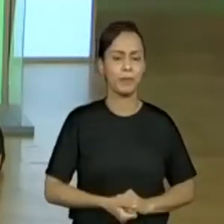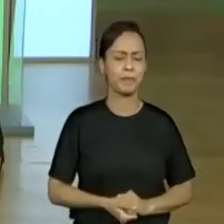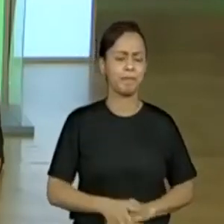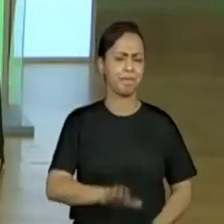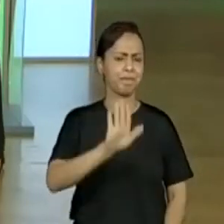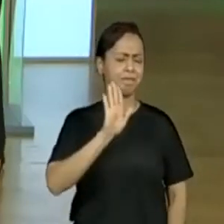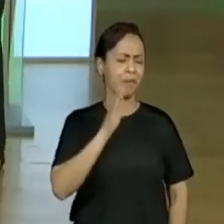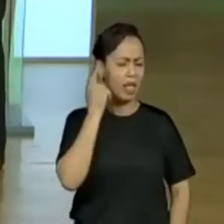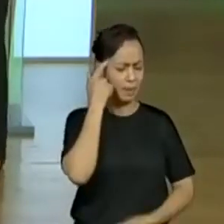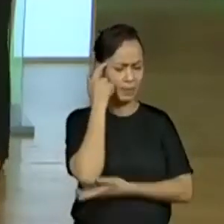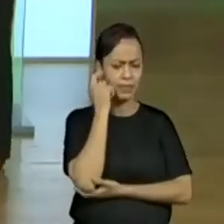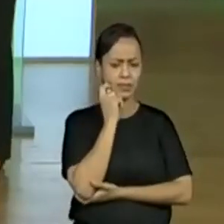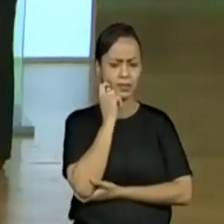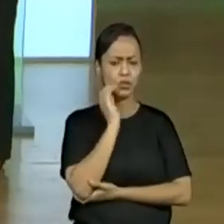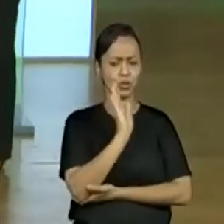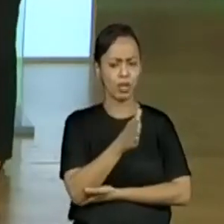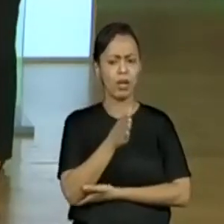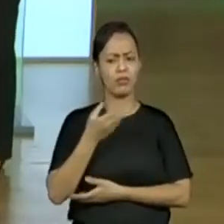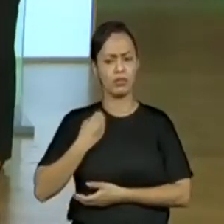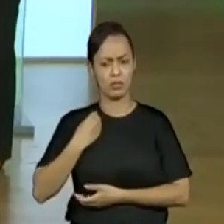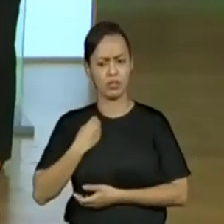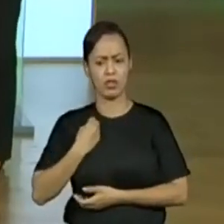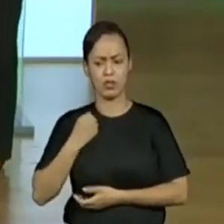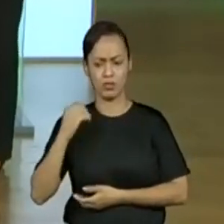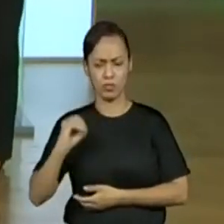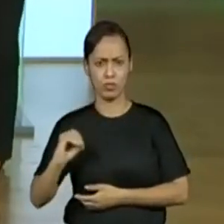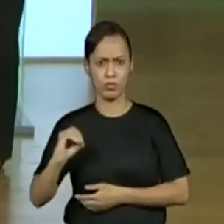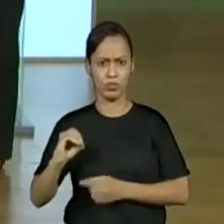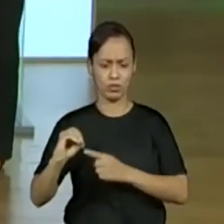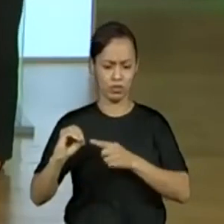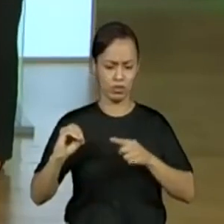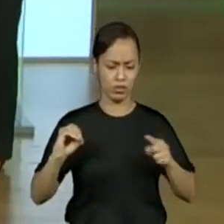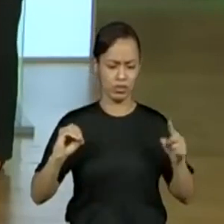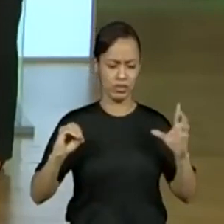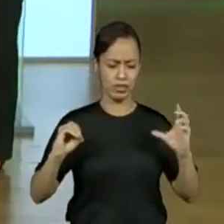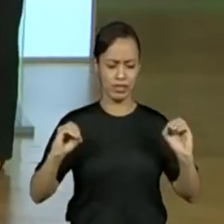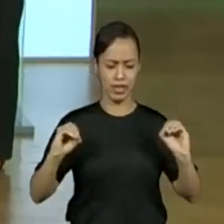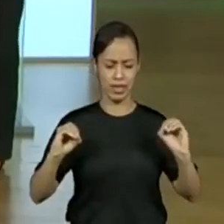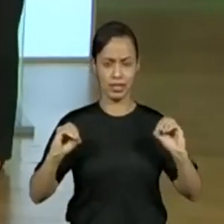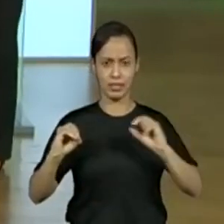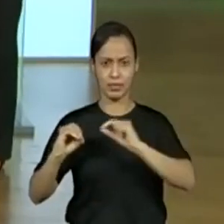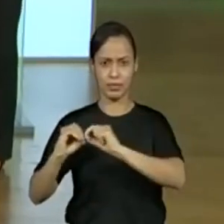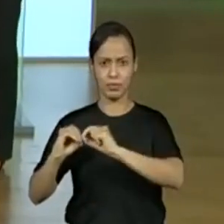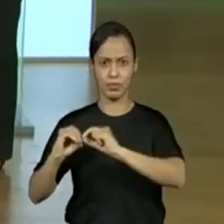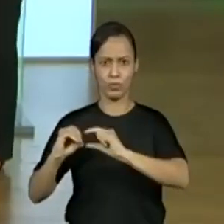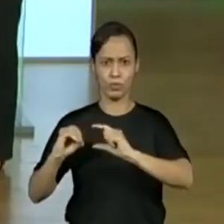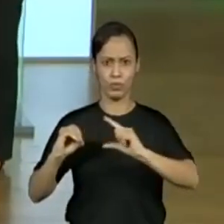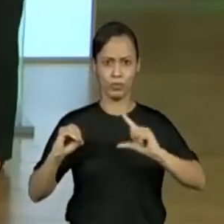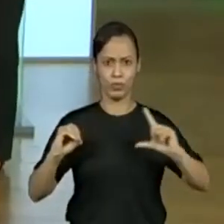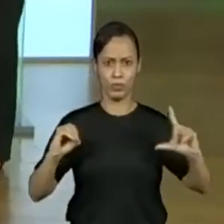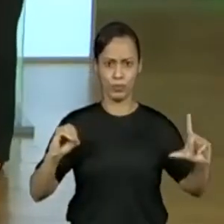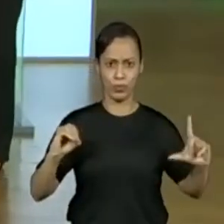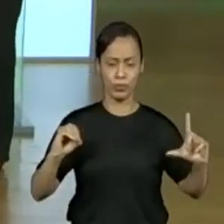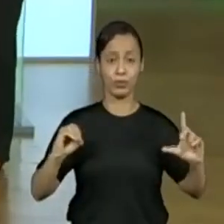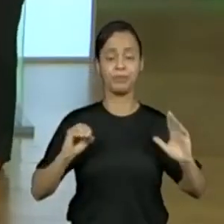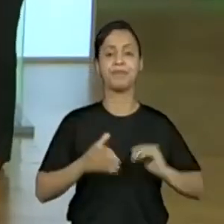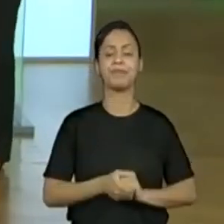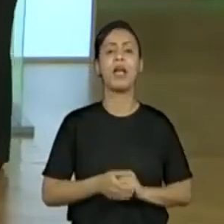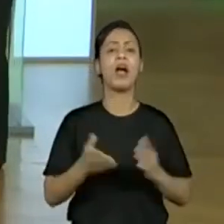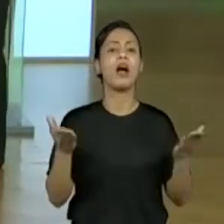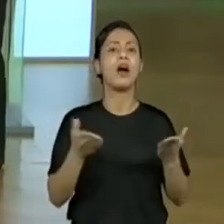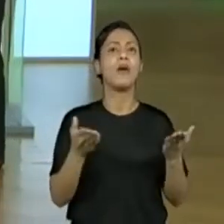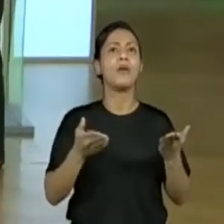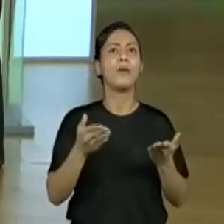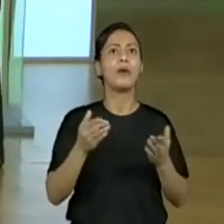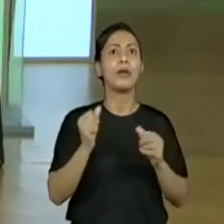Pensando então nessa sequência que já nos ajudou, se a gente fosse continuar essa sequência a partir do 10. Então, a gente ia pensar